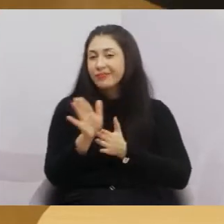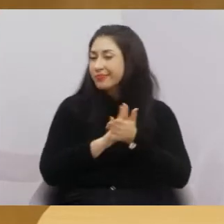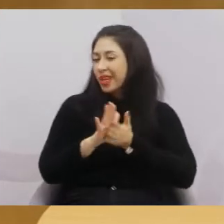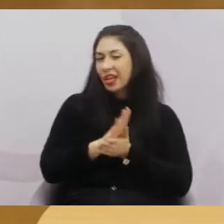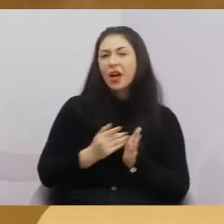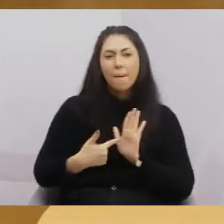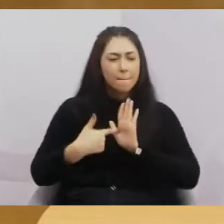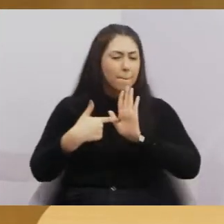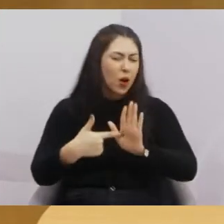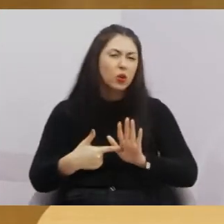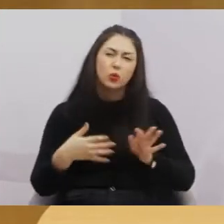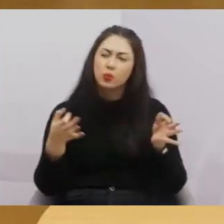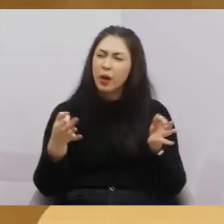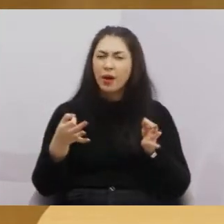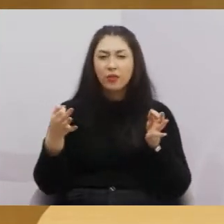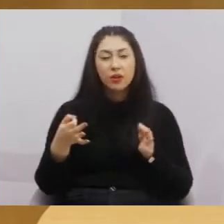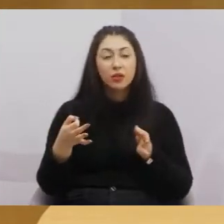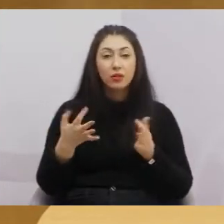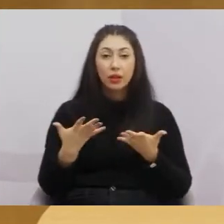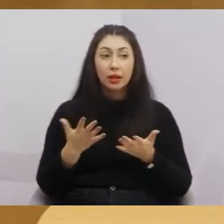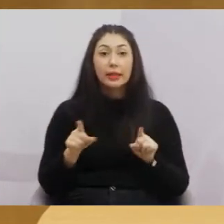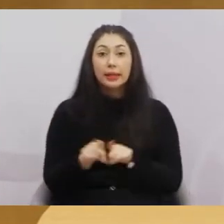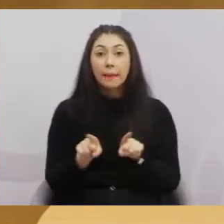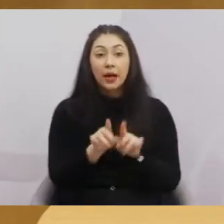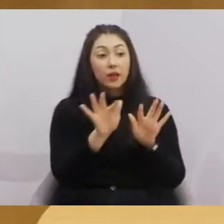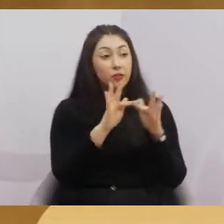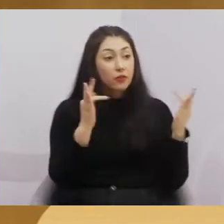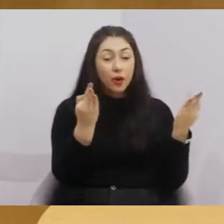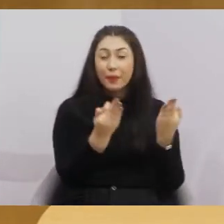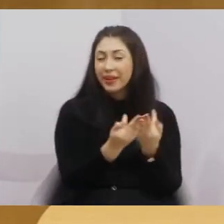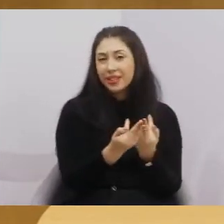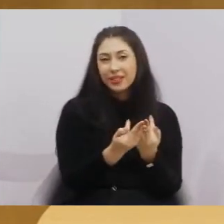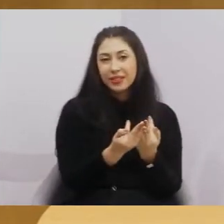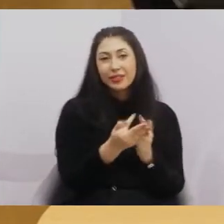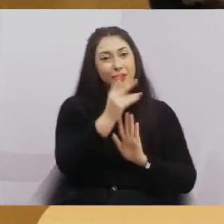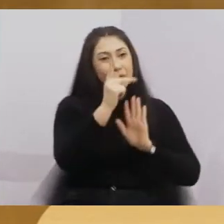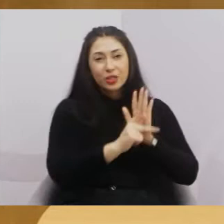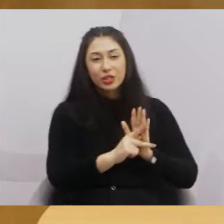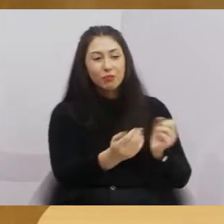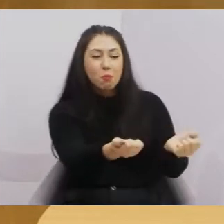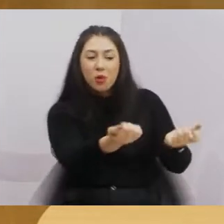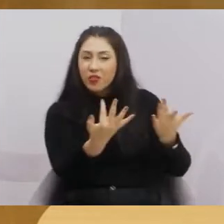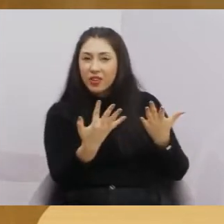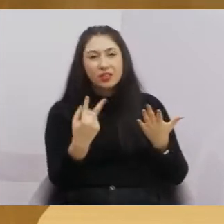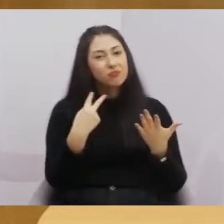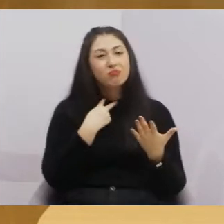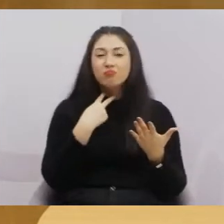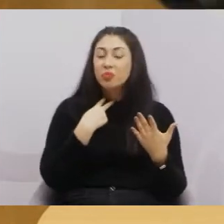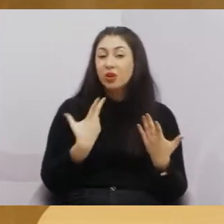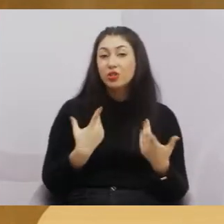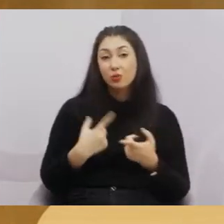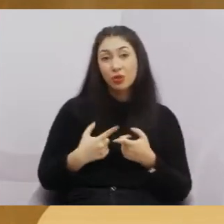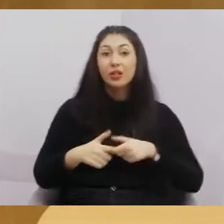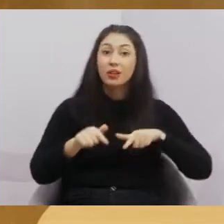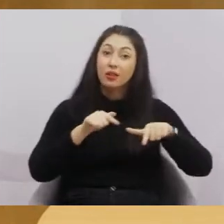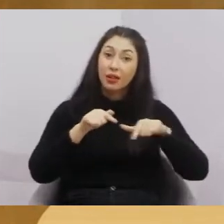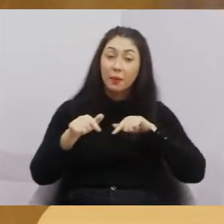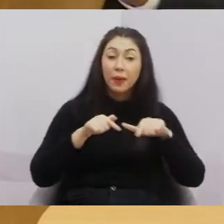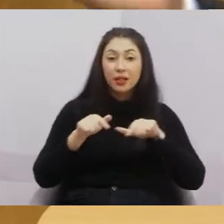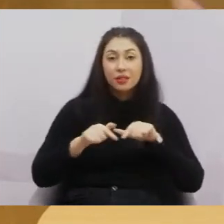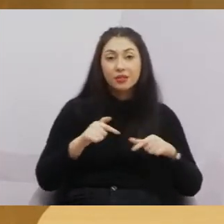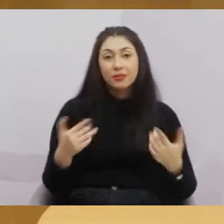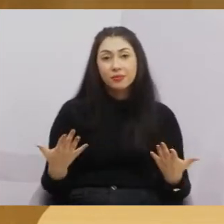espetáculo aqui para nós, não estava, as famílias, Paulinho, do seu projeto aqui, não estava, porque eu conheço todos eles, estava trabalhando,